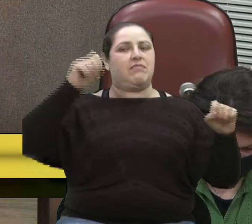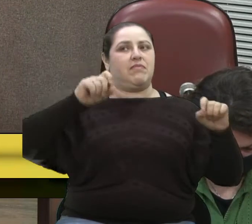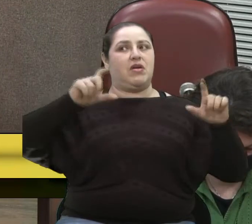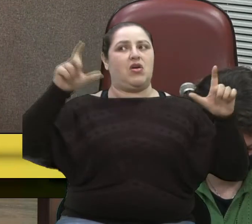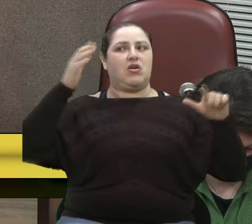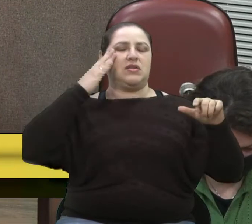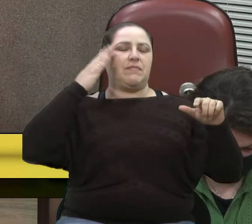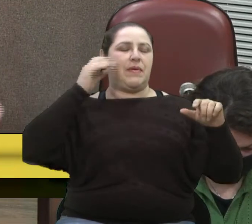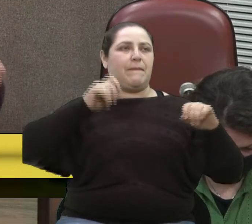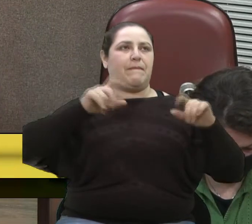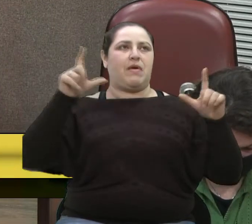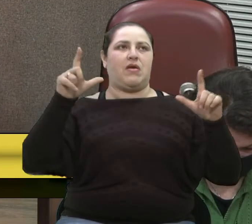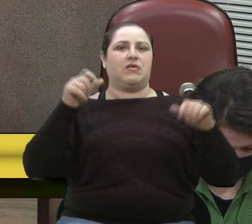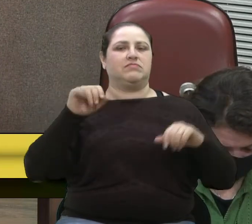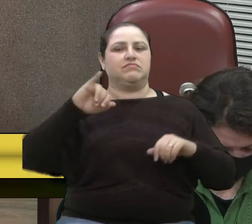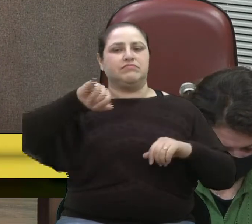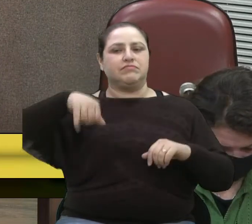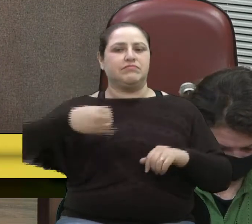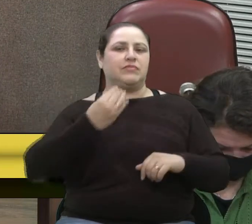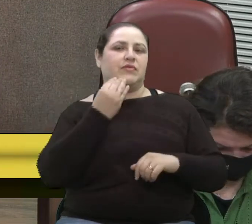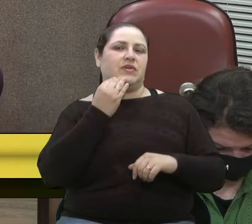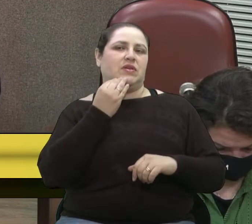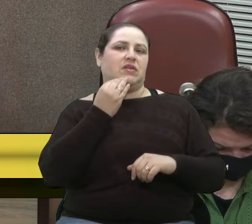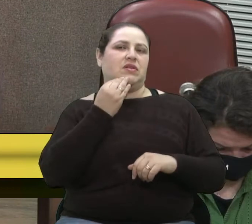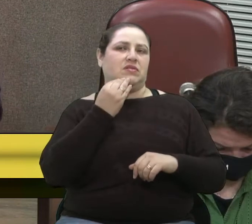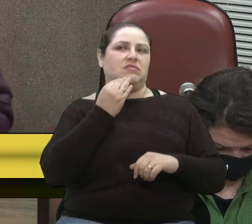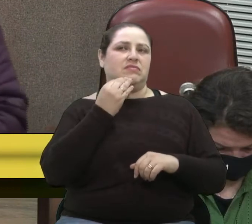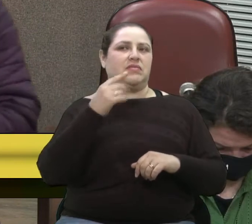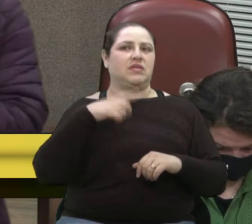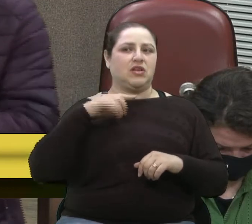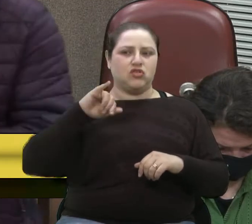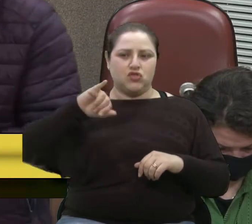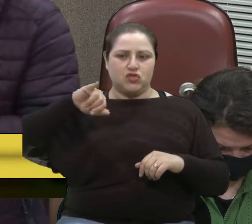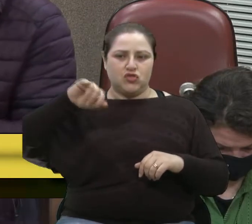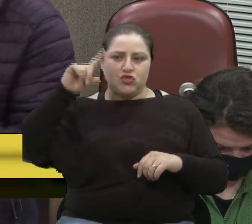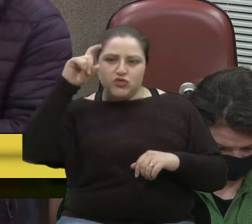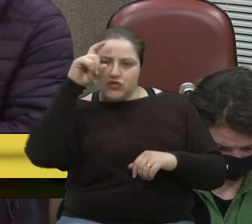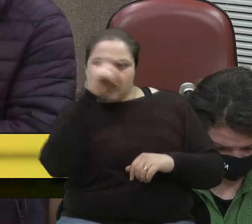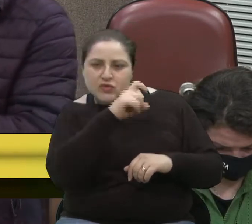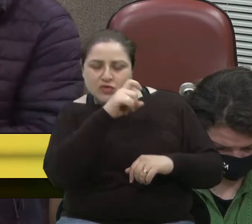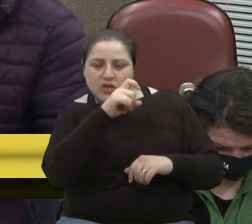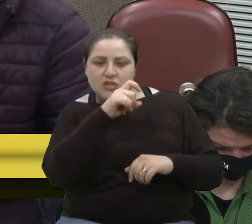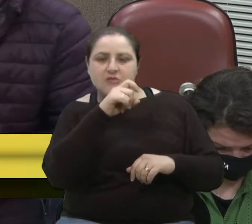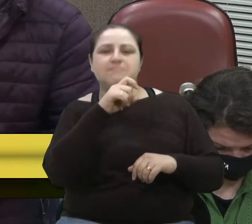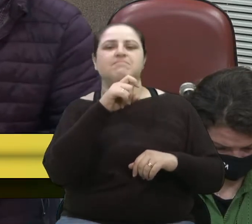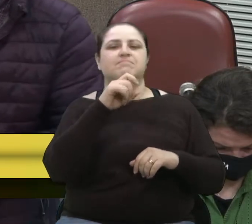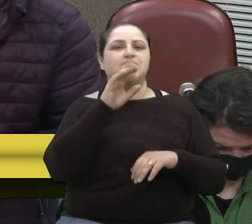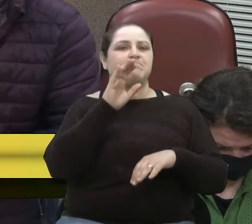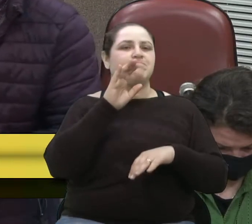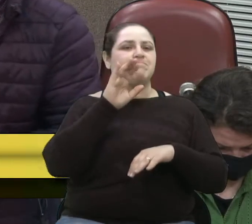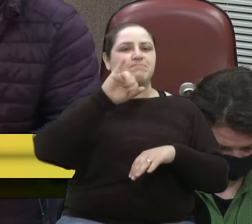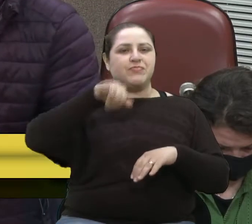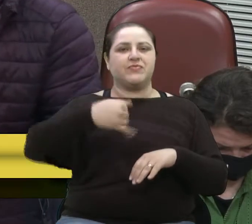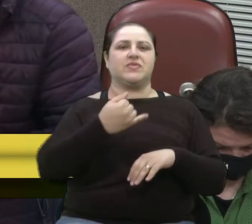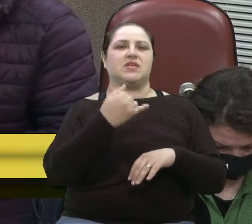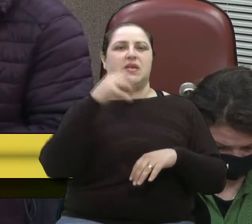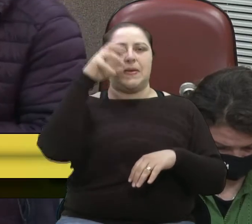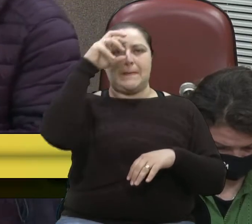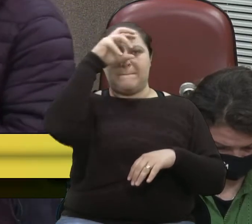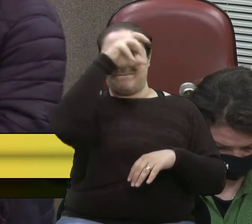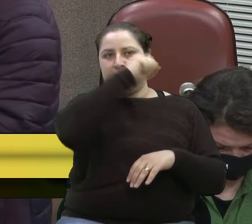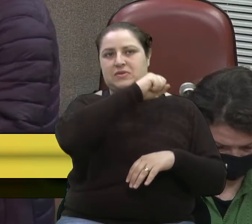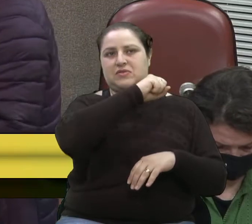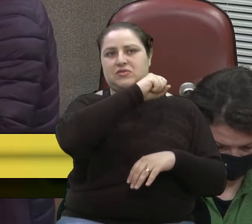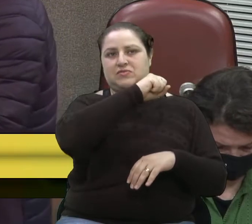de aproveitar da dificuldade que é aí que a gente mais aprende, e